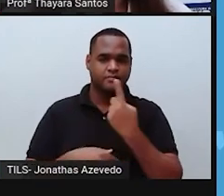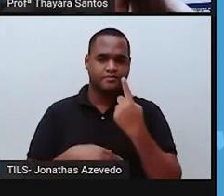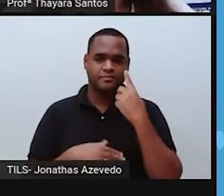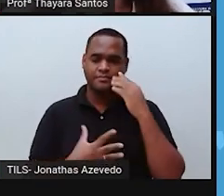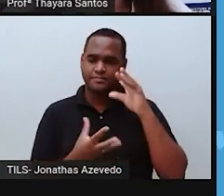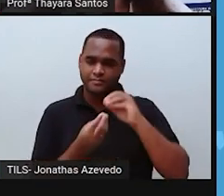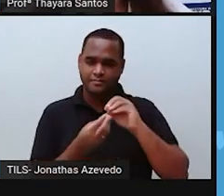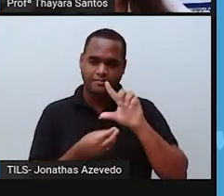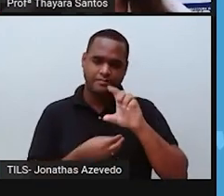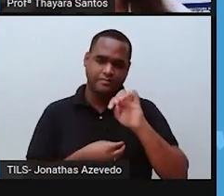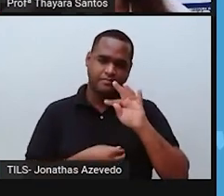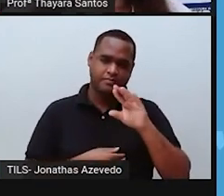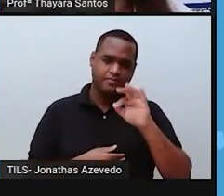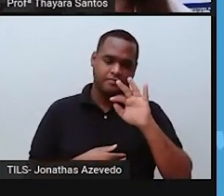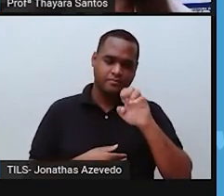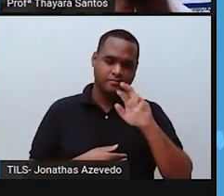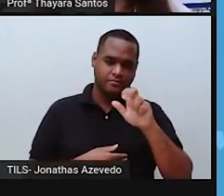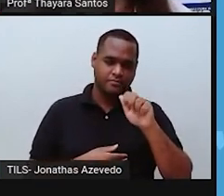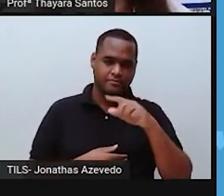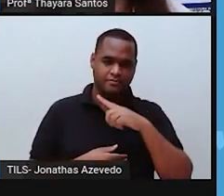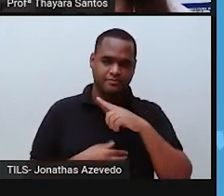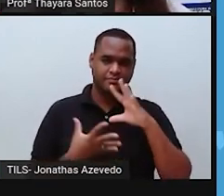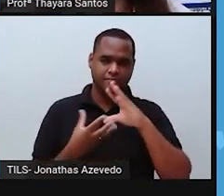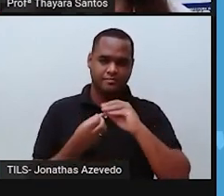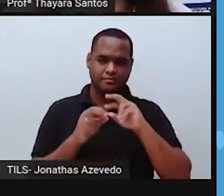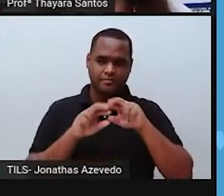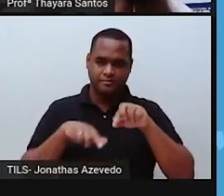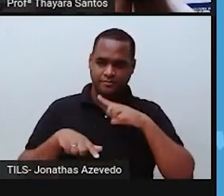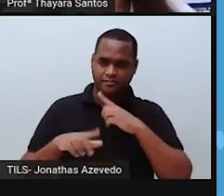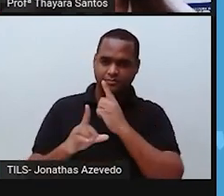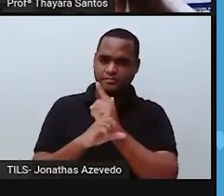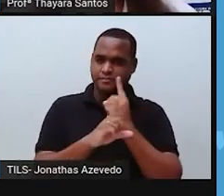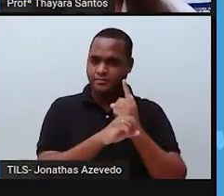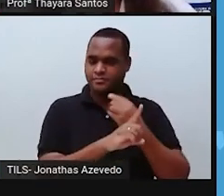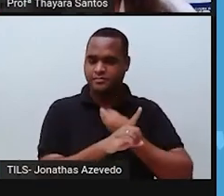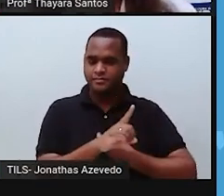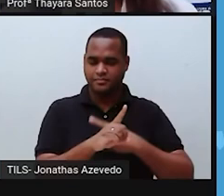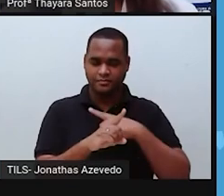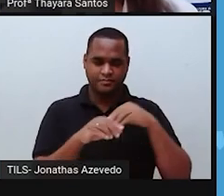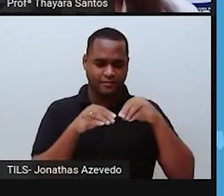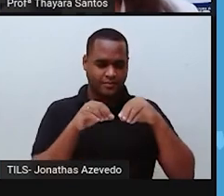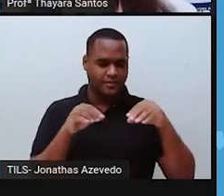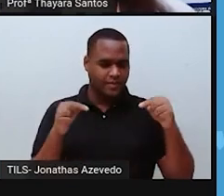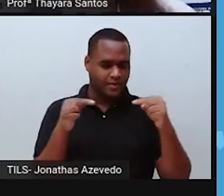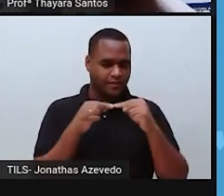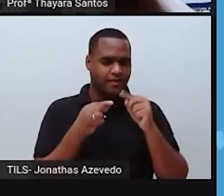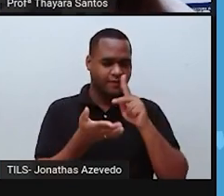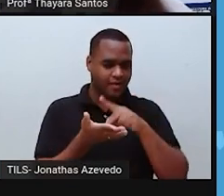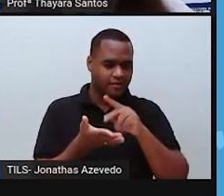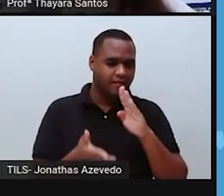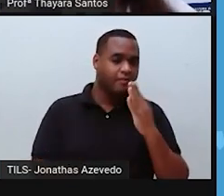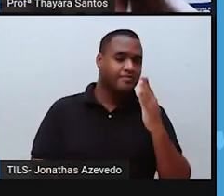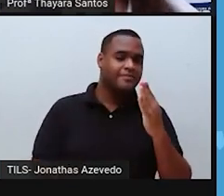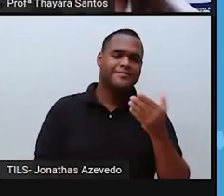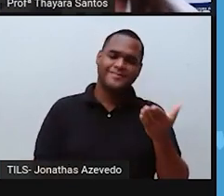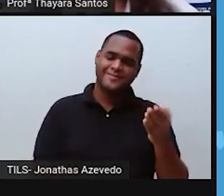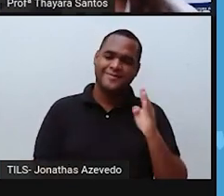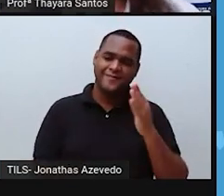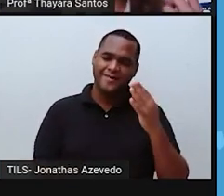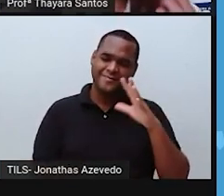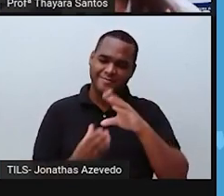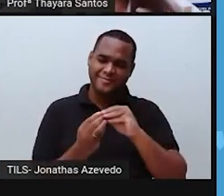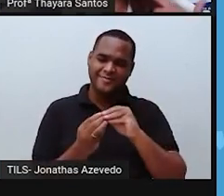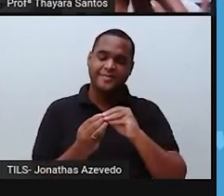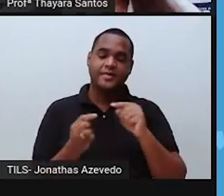corresponde ao conjunto de todos os ambientes onde encontramos vida na Terra. Essa afirmação é falsa. Essa definição